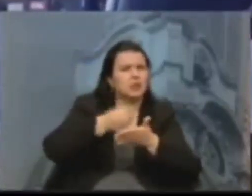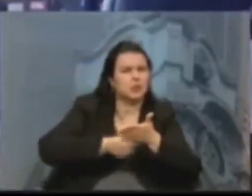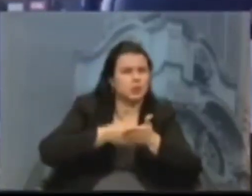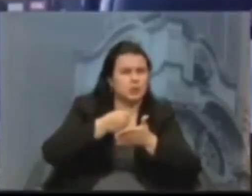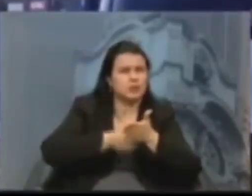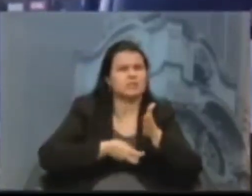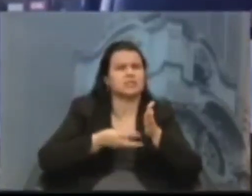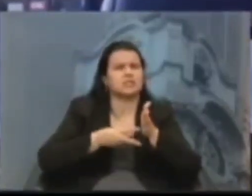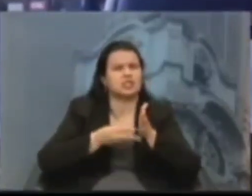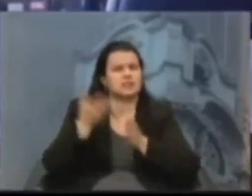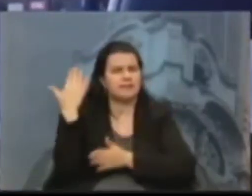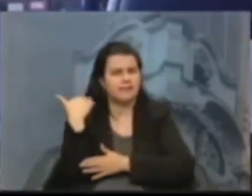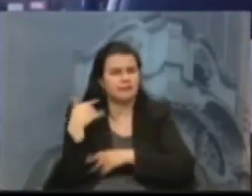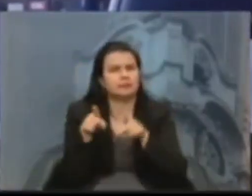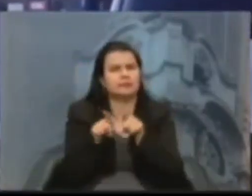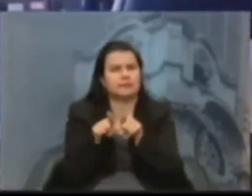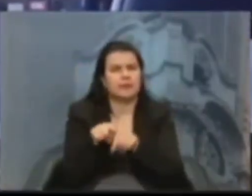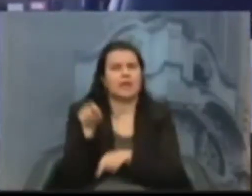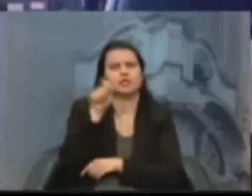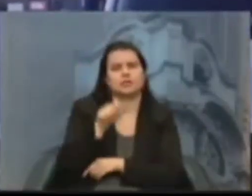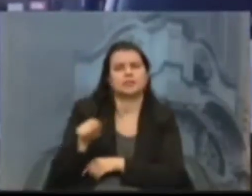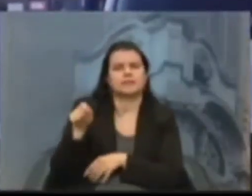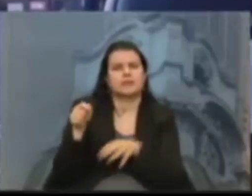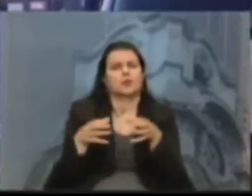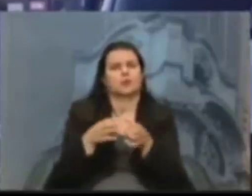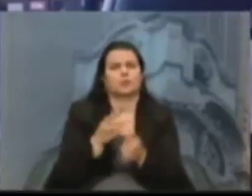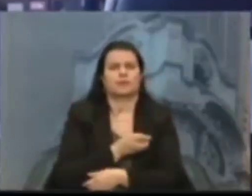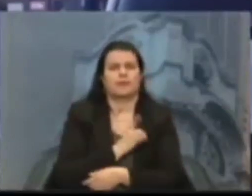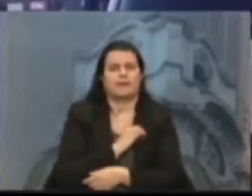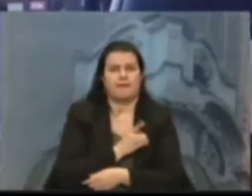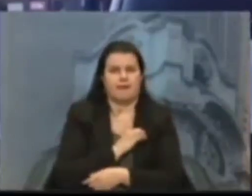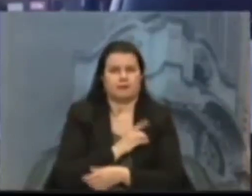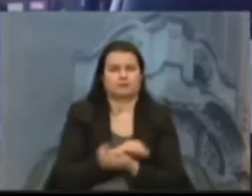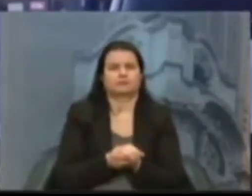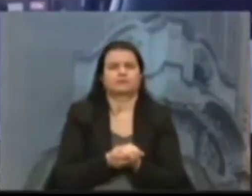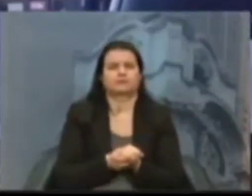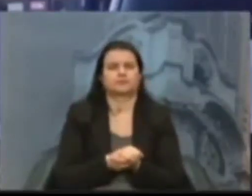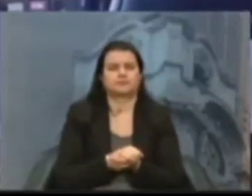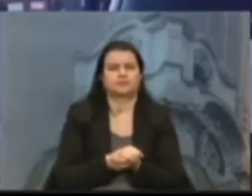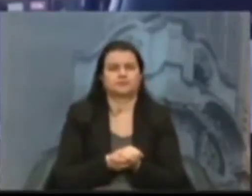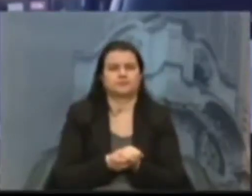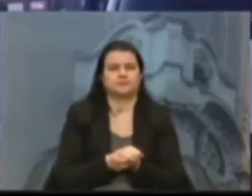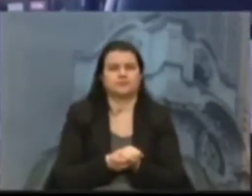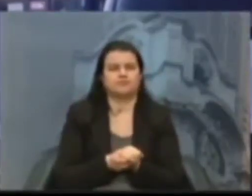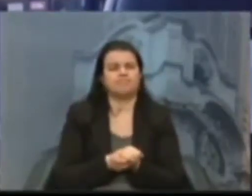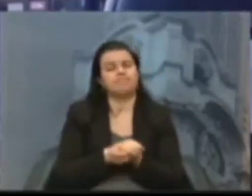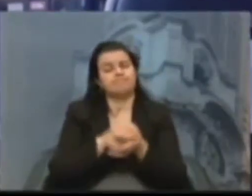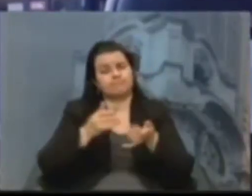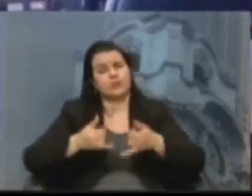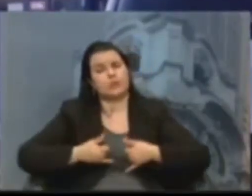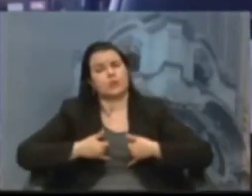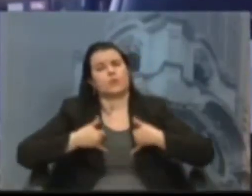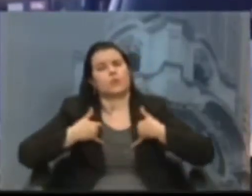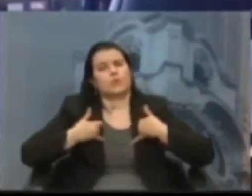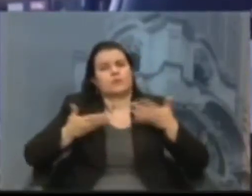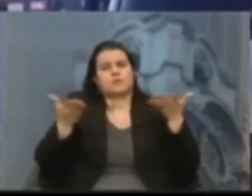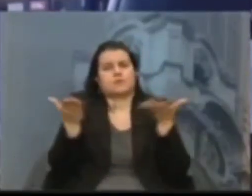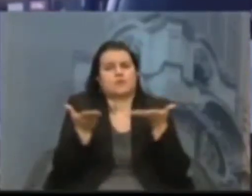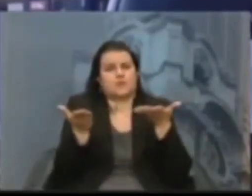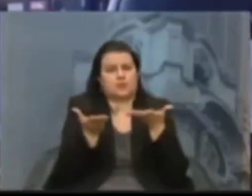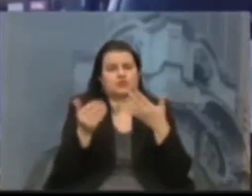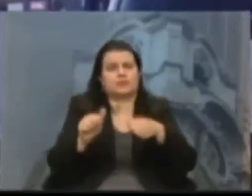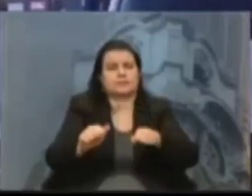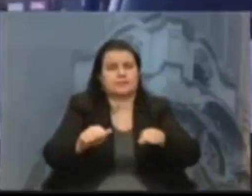chamar assim, né, da Associação dos Delegados e Delegadas. Então é uma honra estar hoje aqui nessa